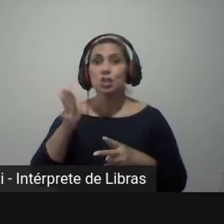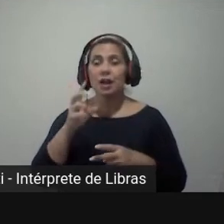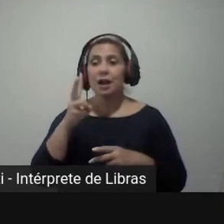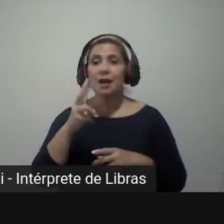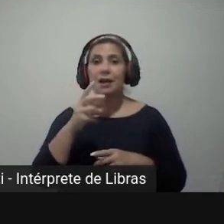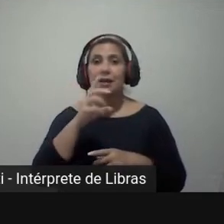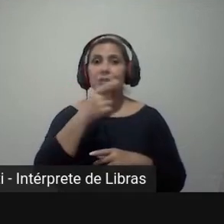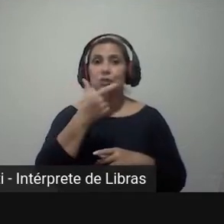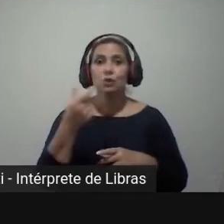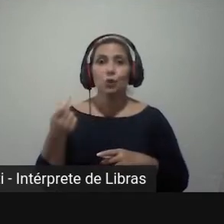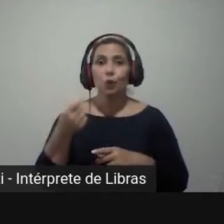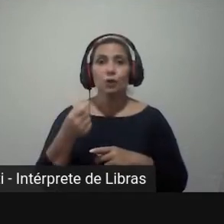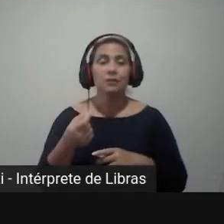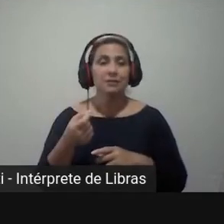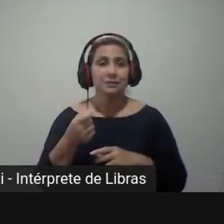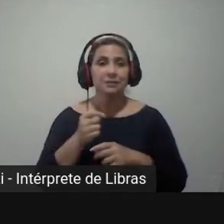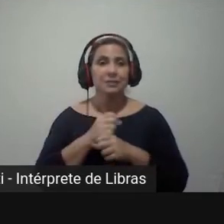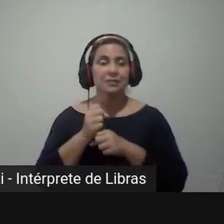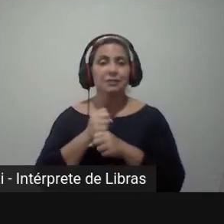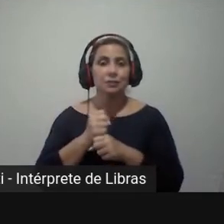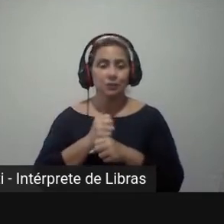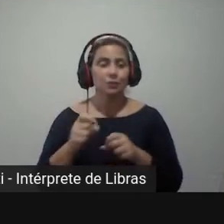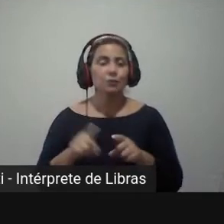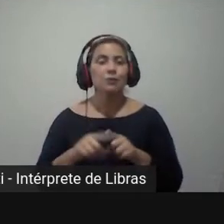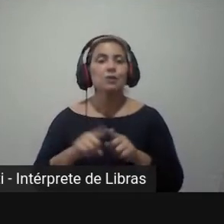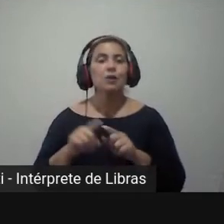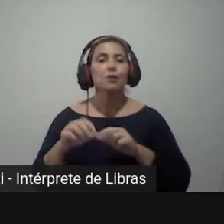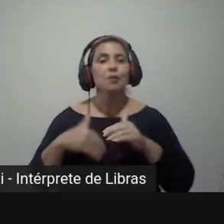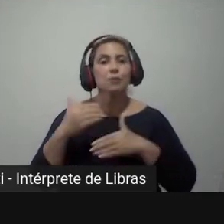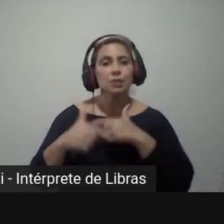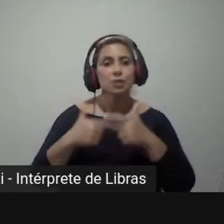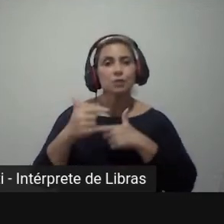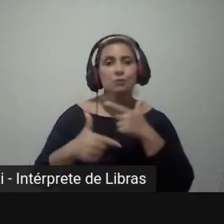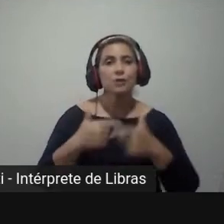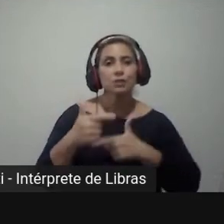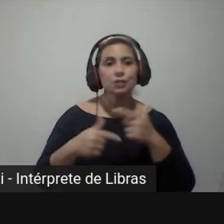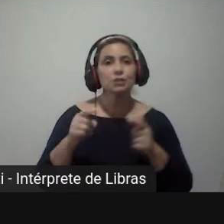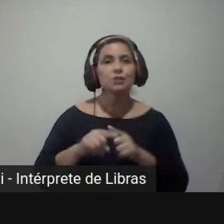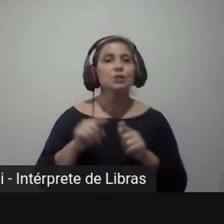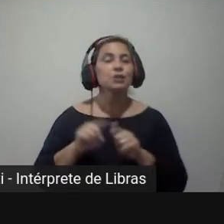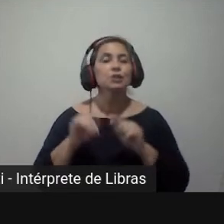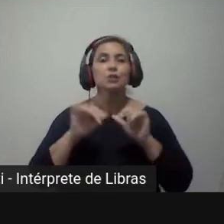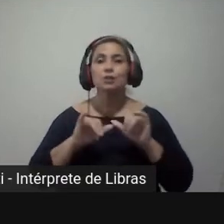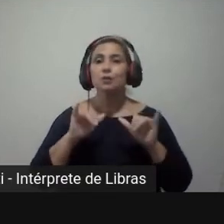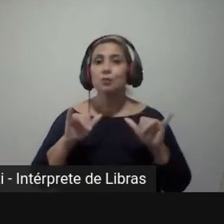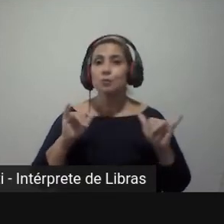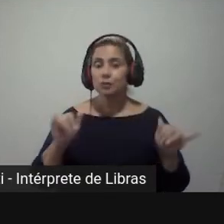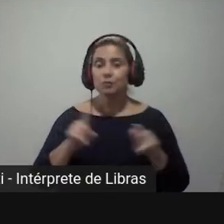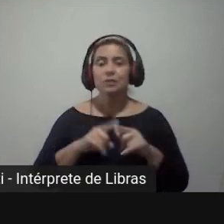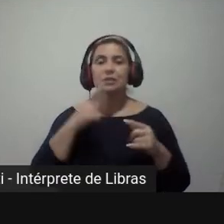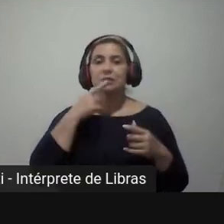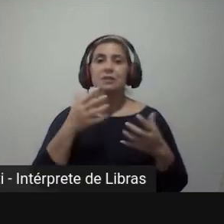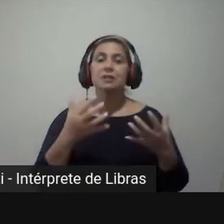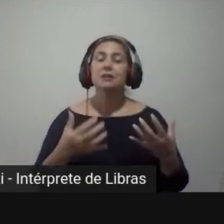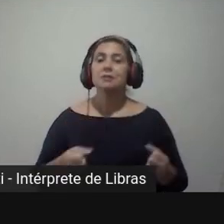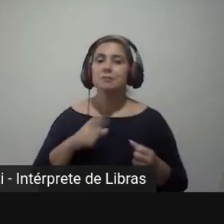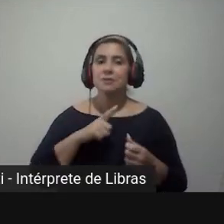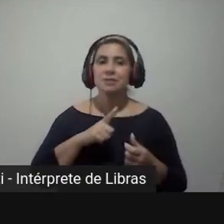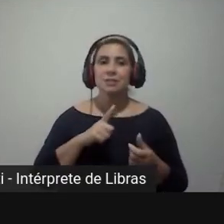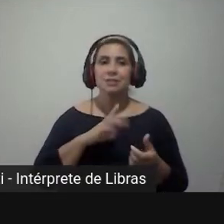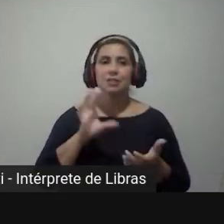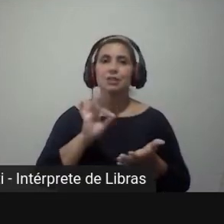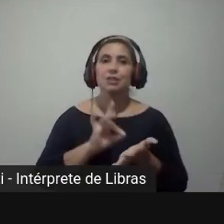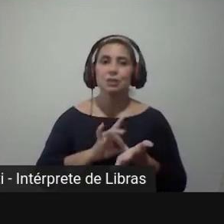sempre se realizou sistematicamente a produção e oferta das publicações oficiais permitindo hoje a existência desse